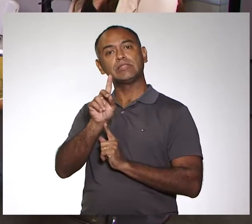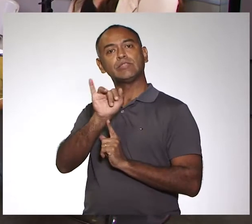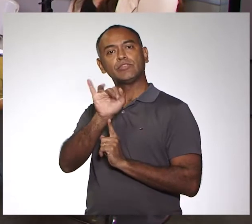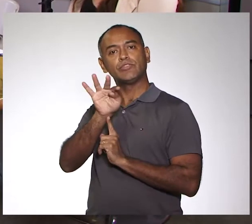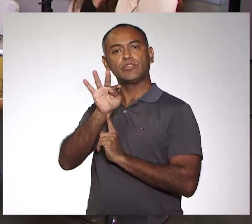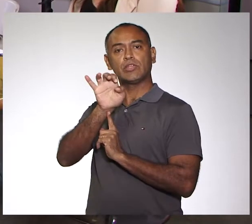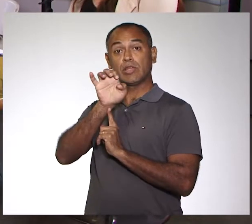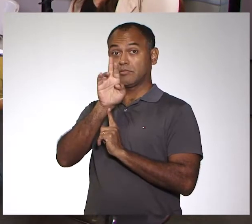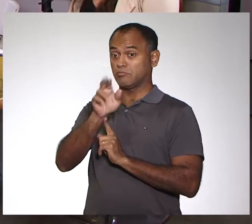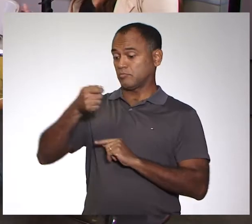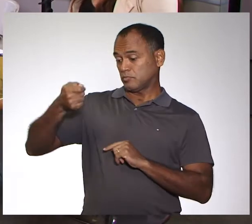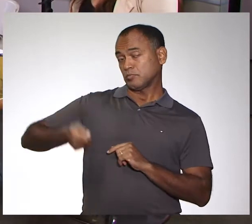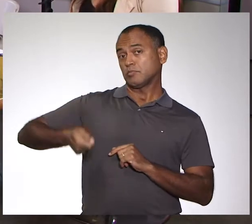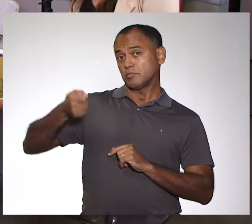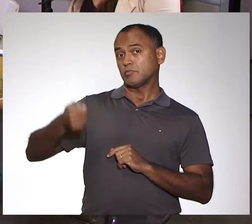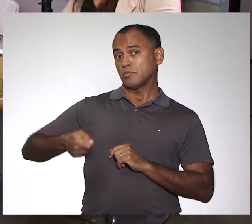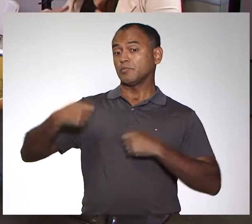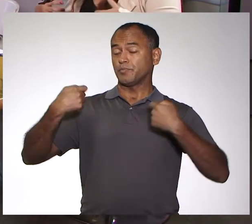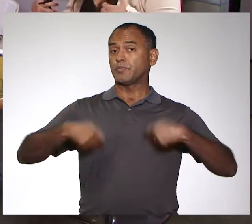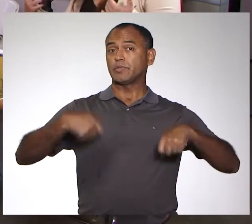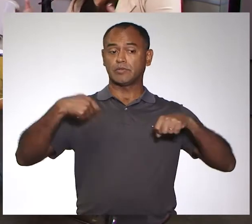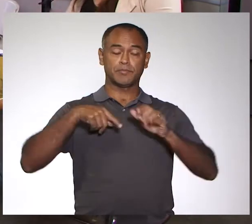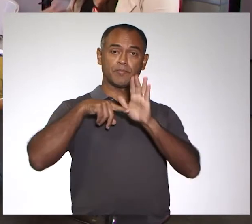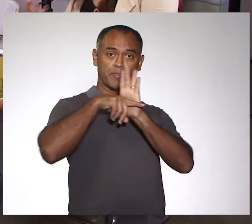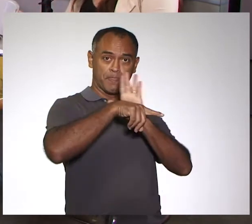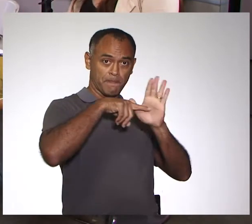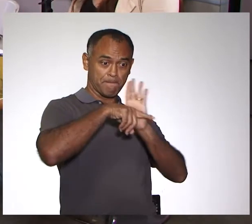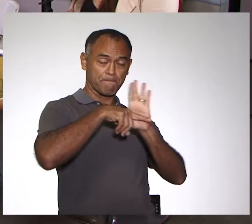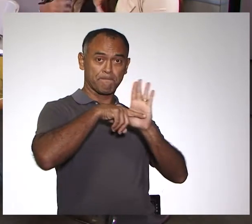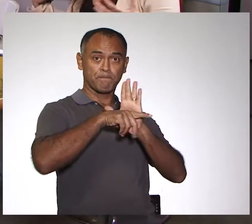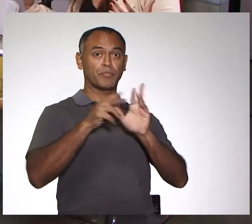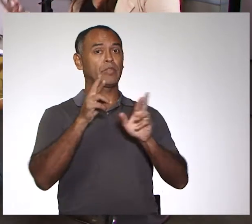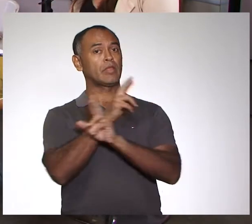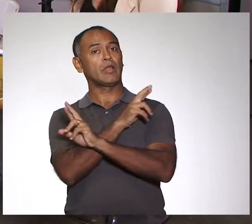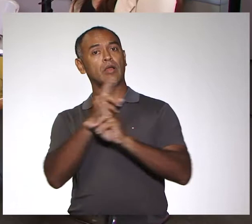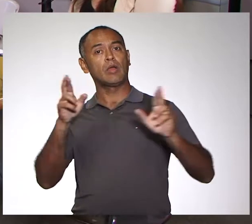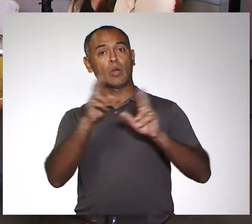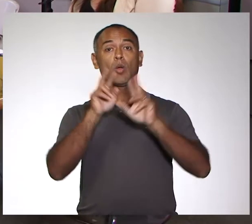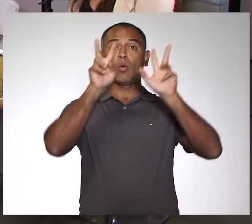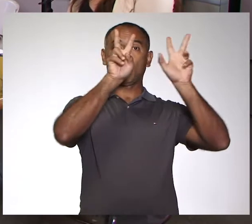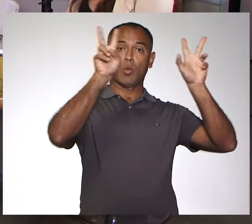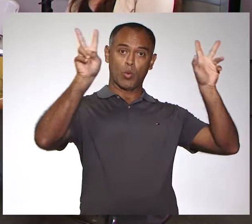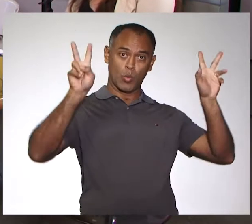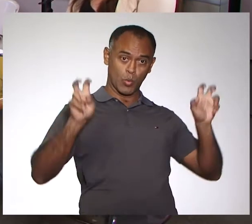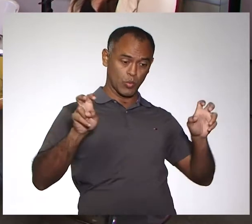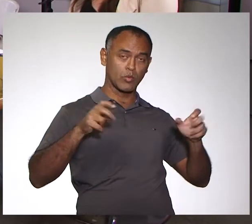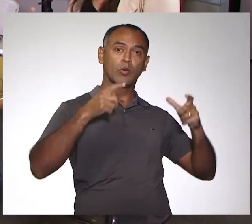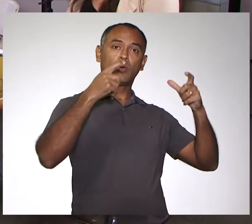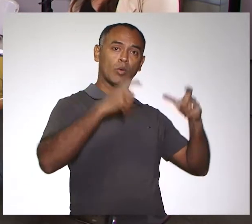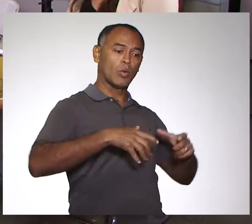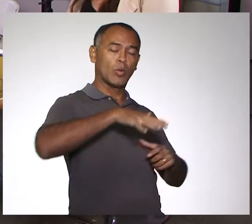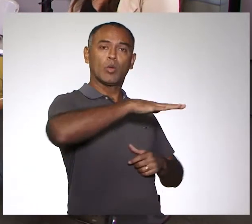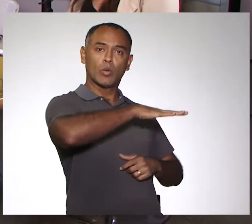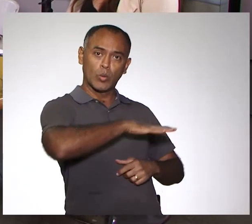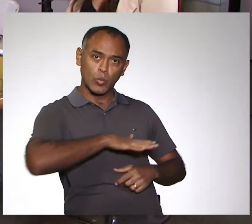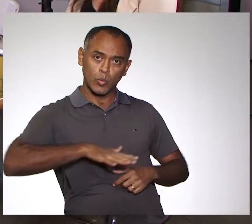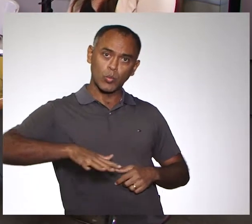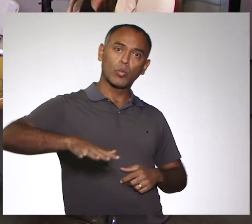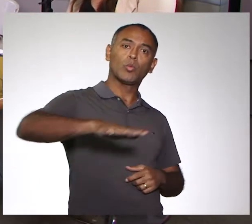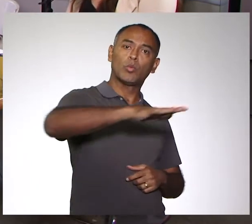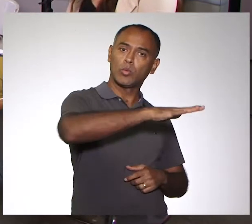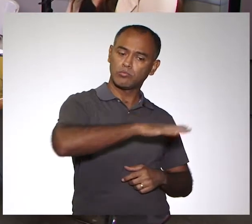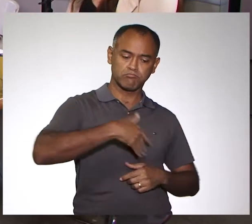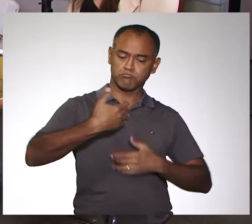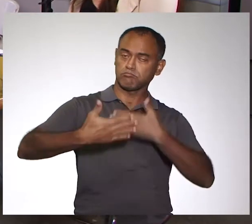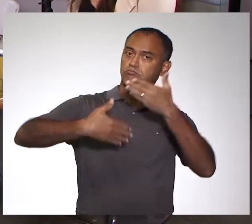isso, que seja trabalhado, desenvolvido pesquisas relacionadas a temas aqui do local onde vai